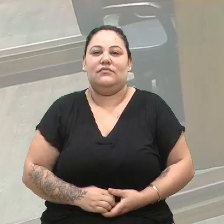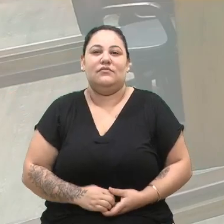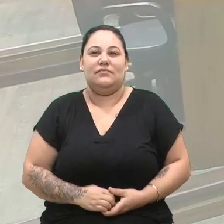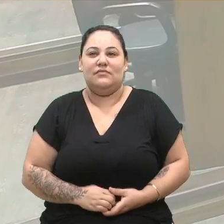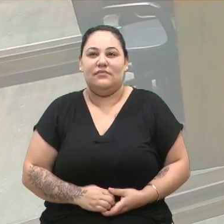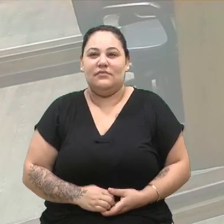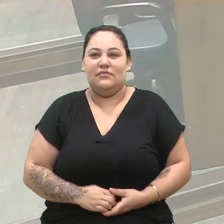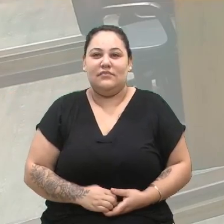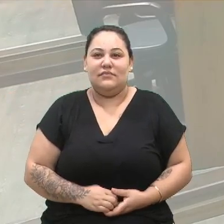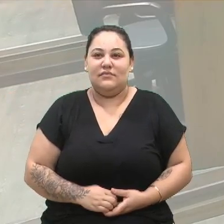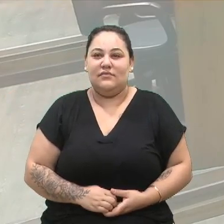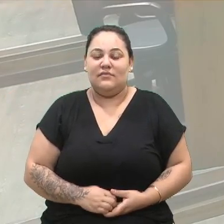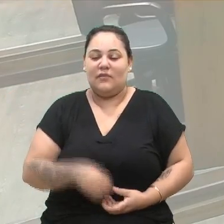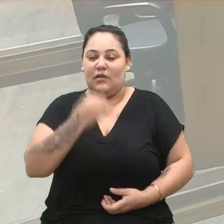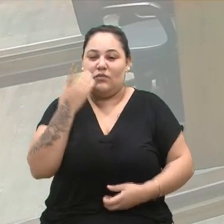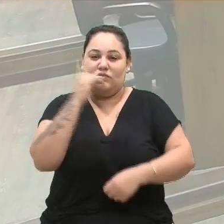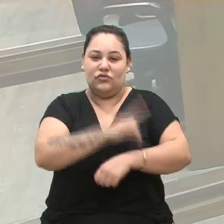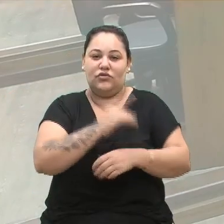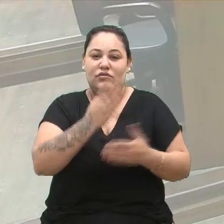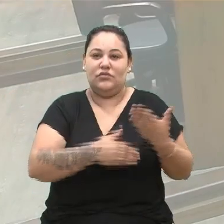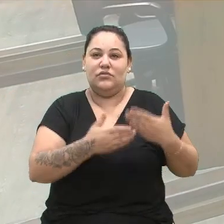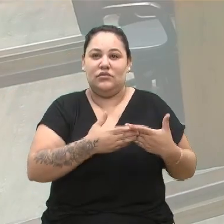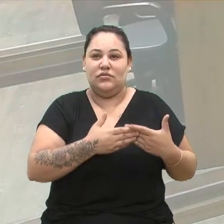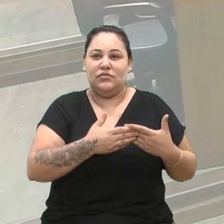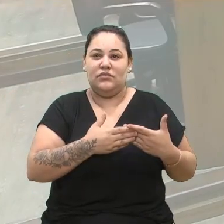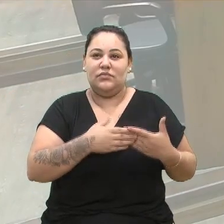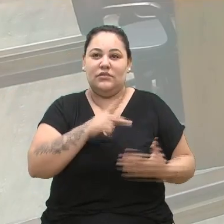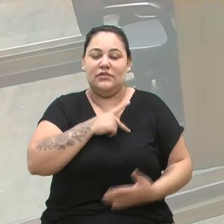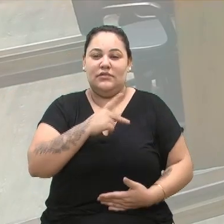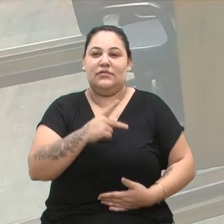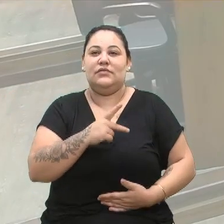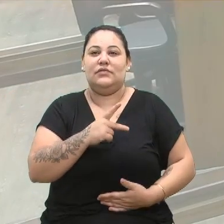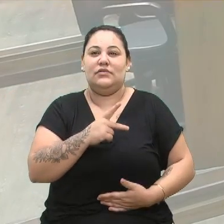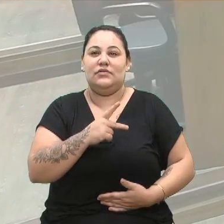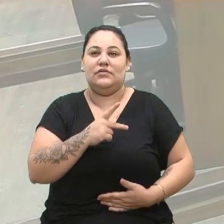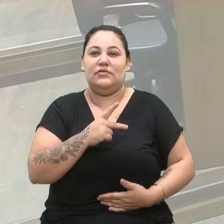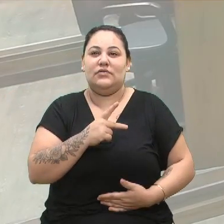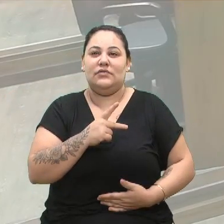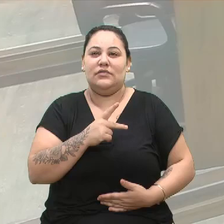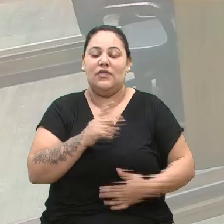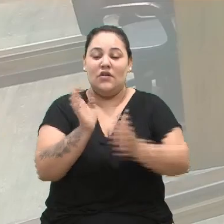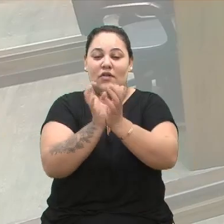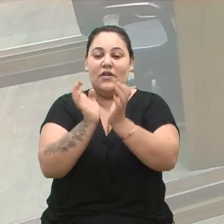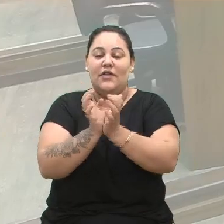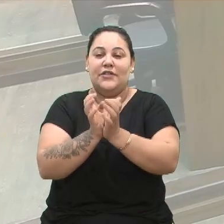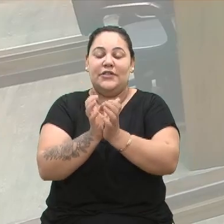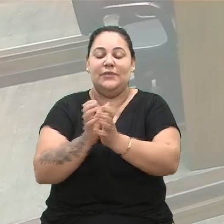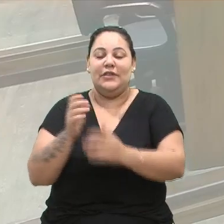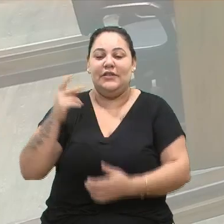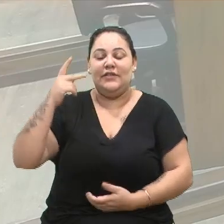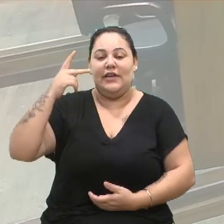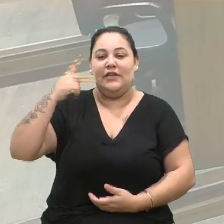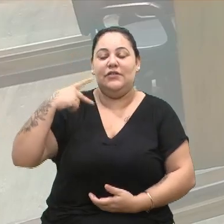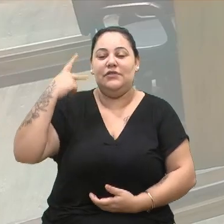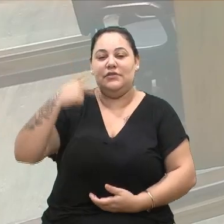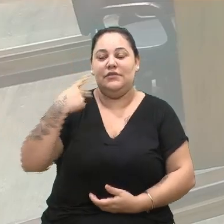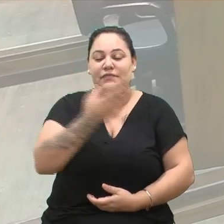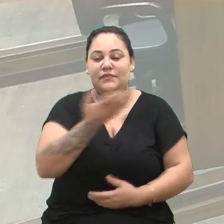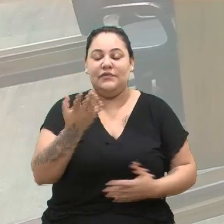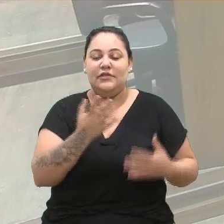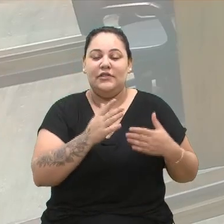Bom dia, bom dia a todos, senhora presidente, nobres colegas vereadores, quem está aqui nos assistindo presencialmente, quem está nas redes sociais também.